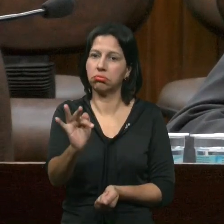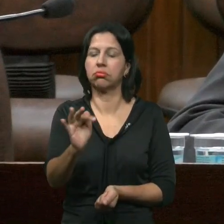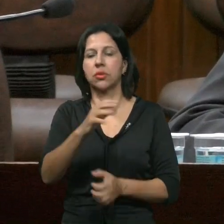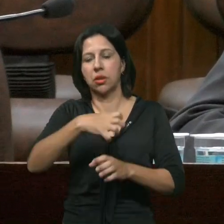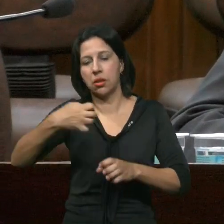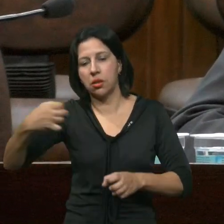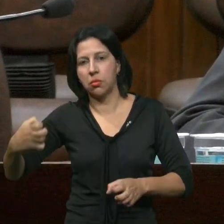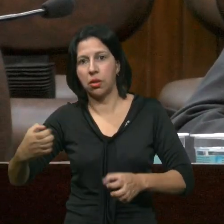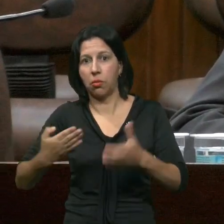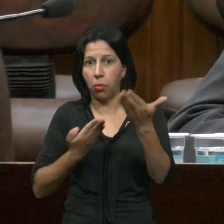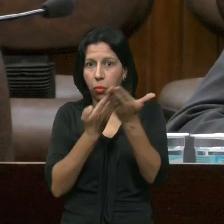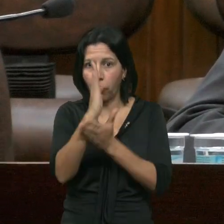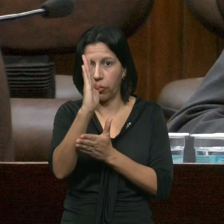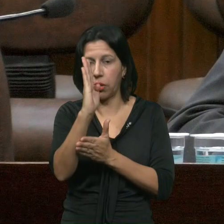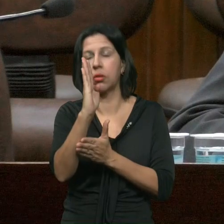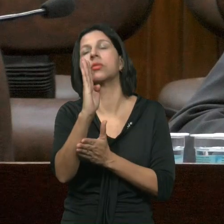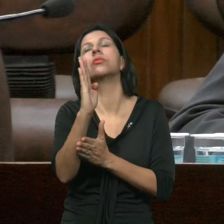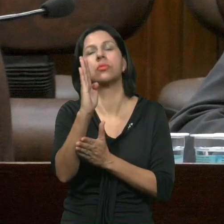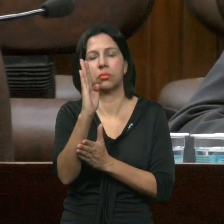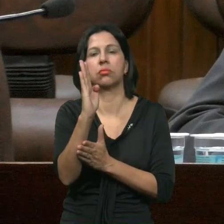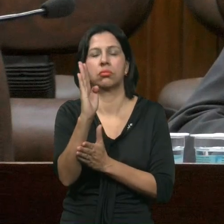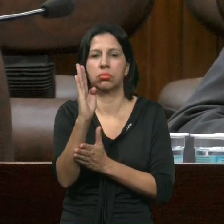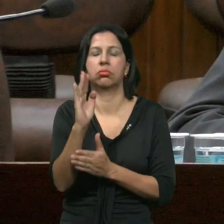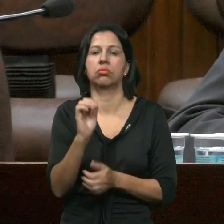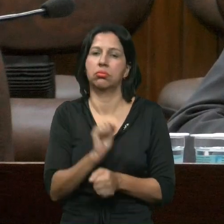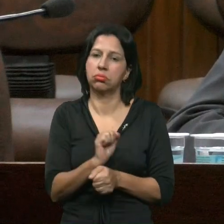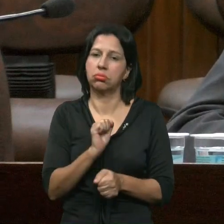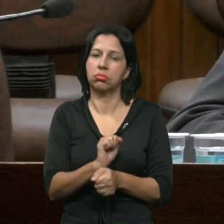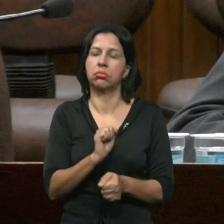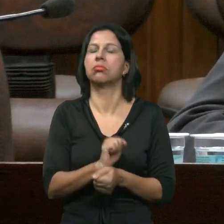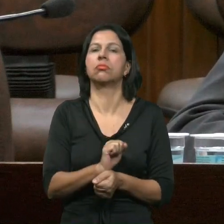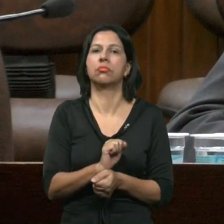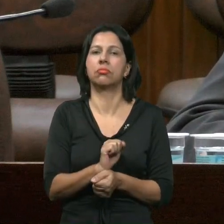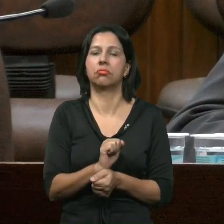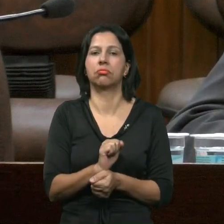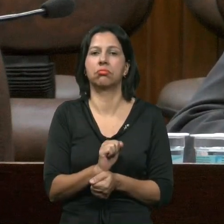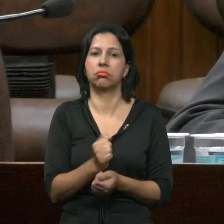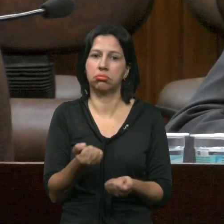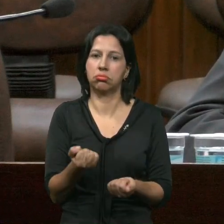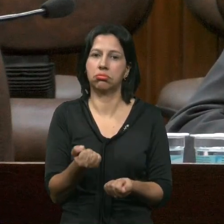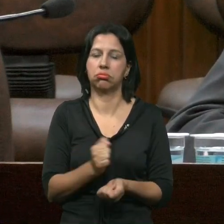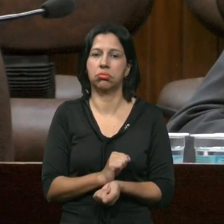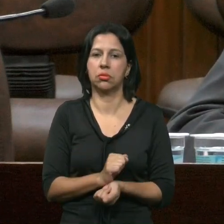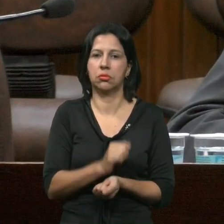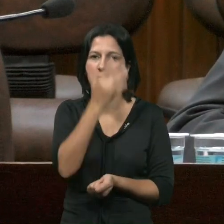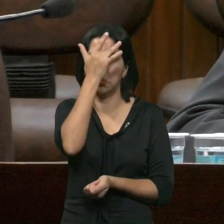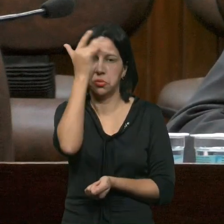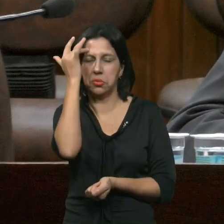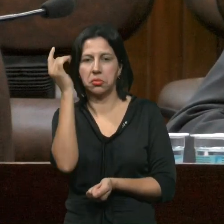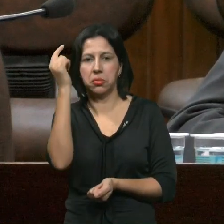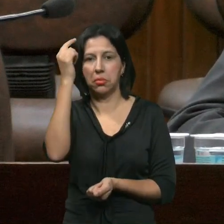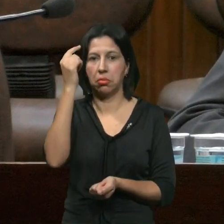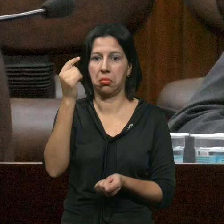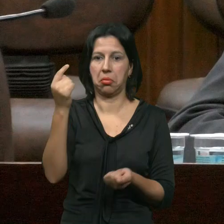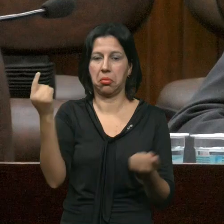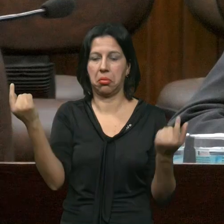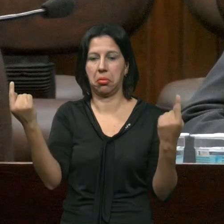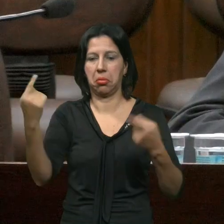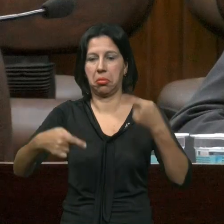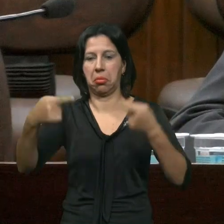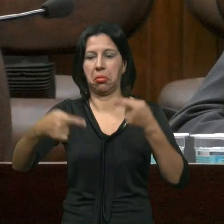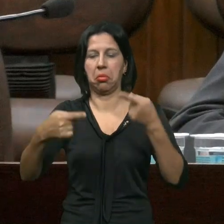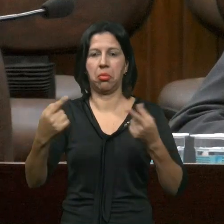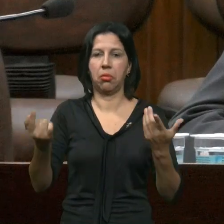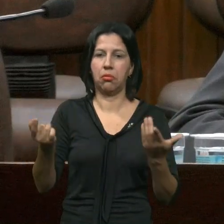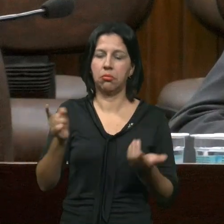emenda Nós vamos Apoiar A aprovar A emenda E nós Esperamos Que não Alegue Qualquer Tipo De Inconstitucionalidade Pelo contrário Se